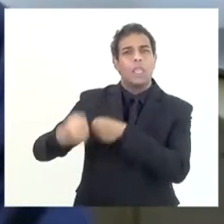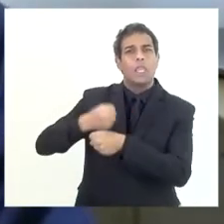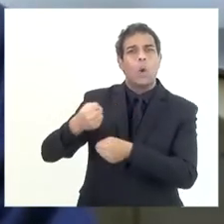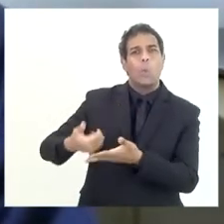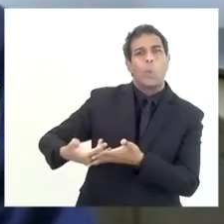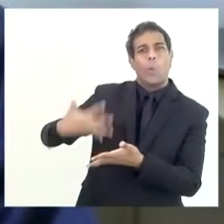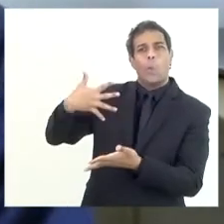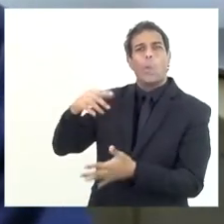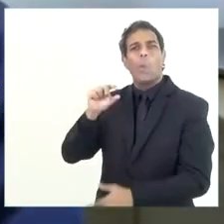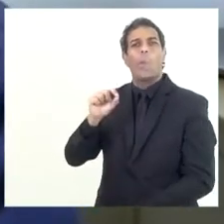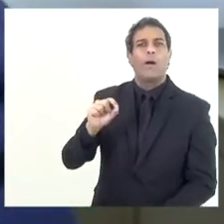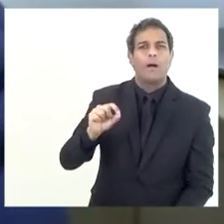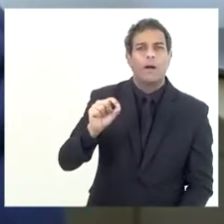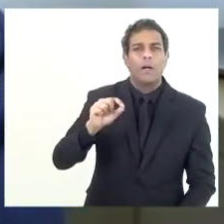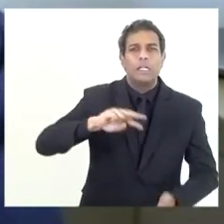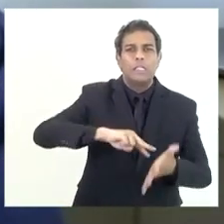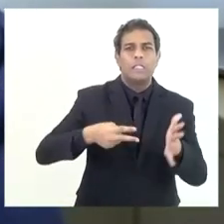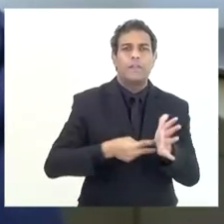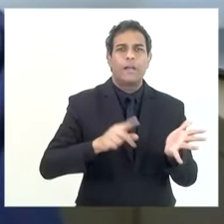o que é o que.